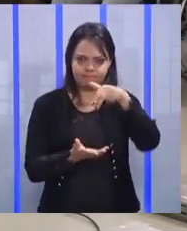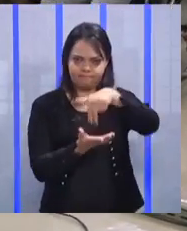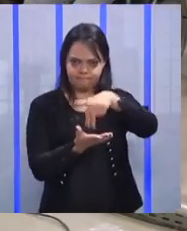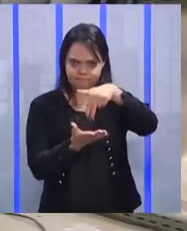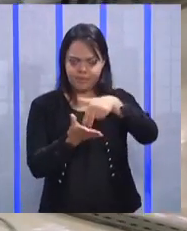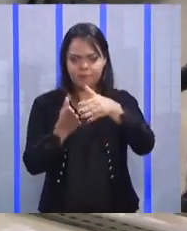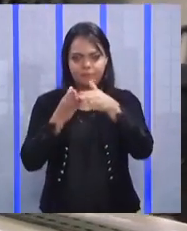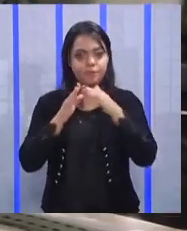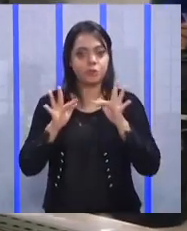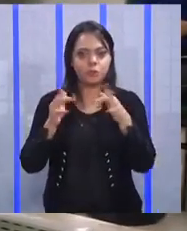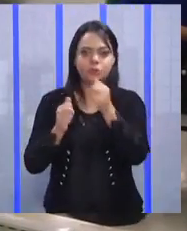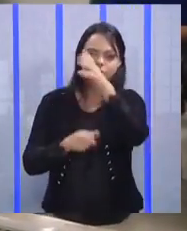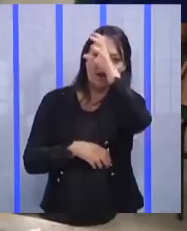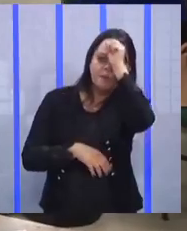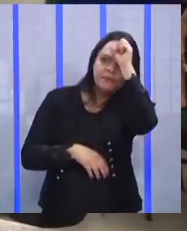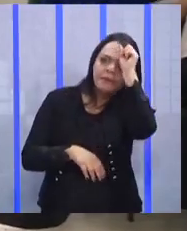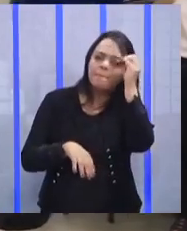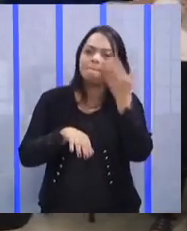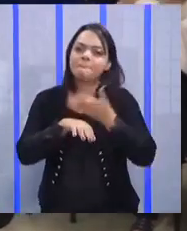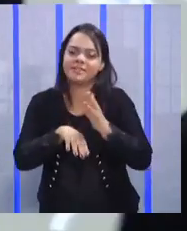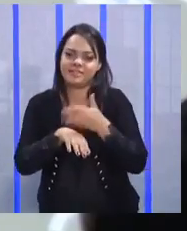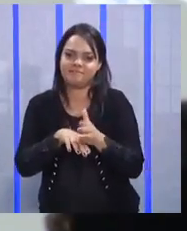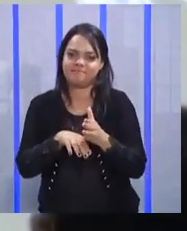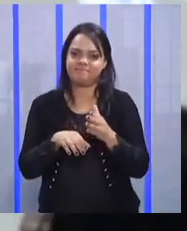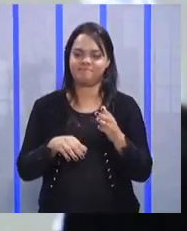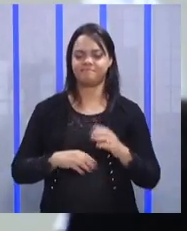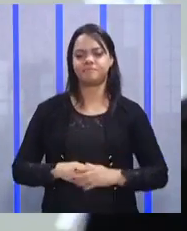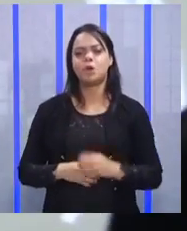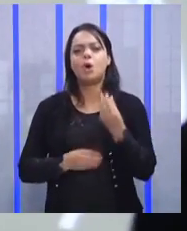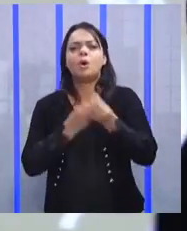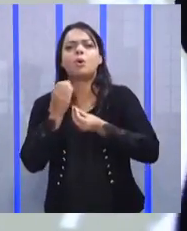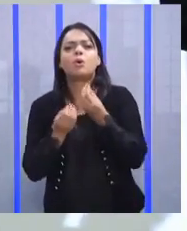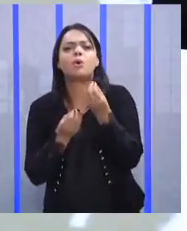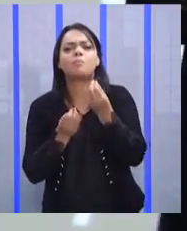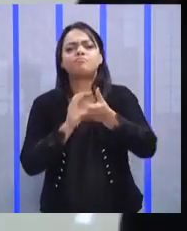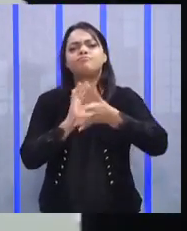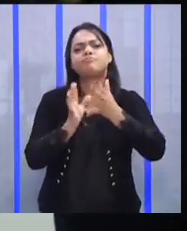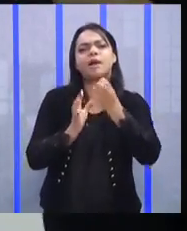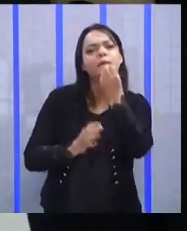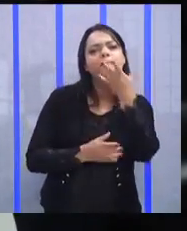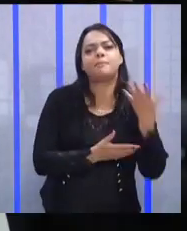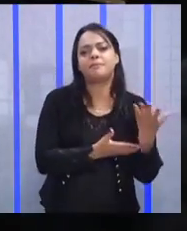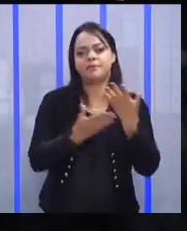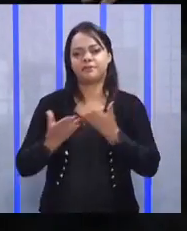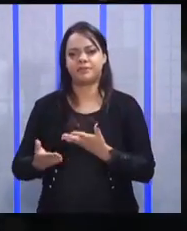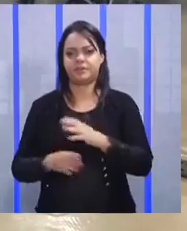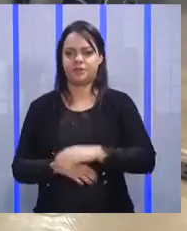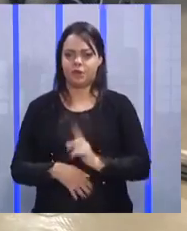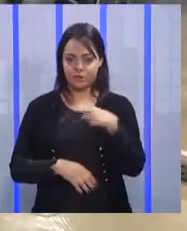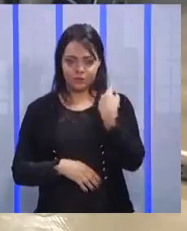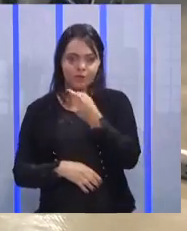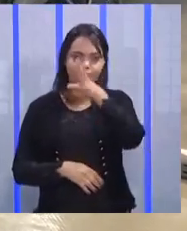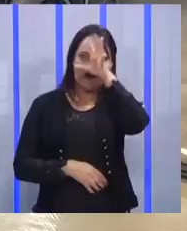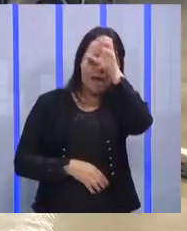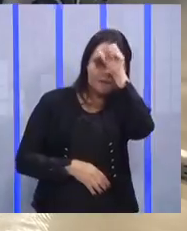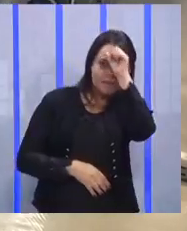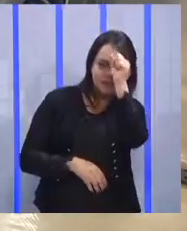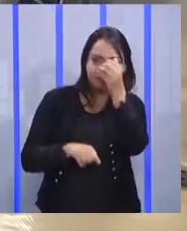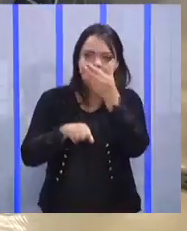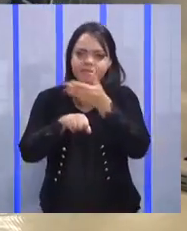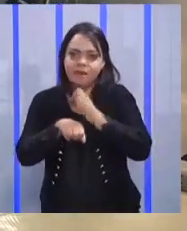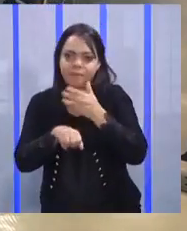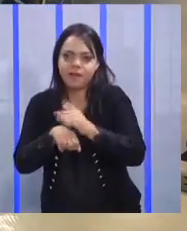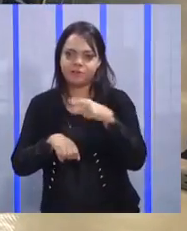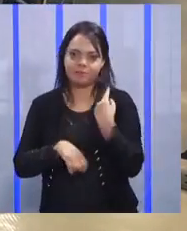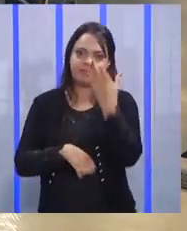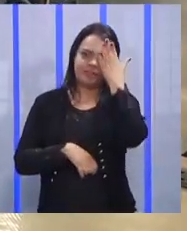e vamos aprender na prática. Tem que fazer na prática. Vamos lá. Como é bem-vindos em Libras? Vamos aprender na prática para a